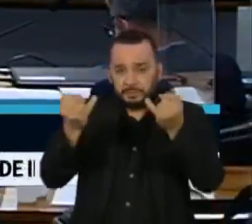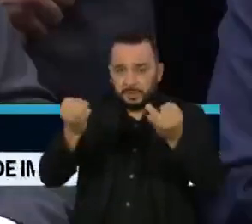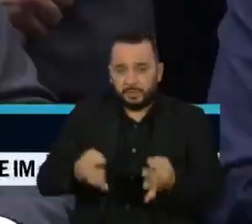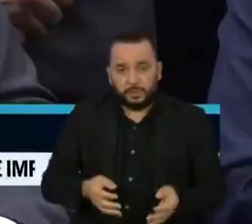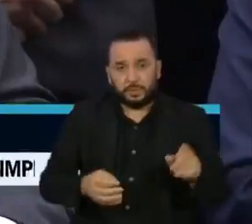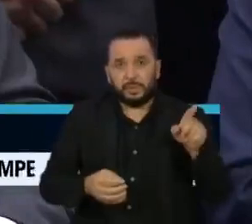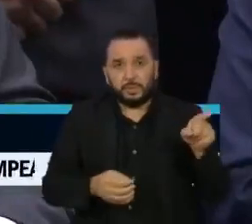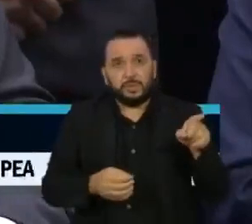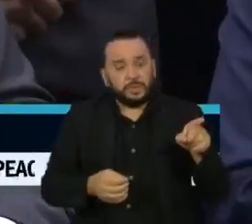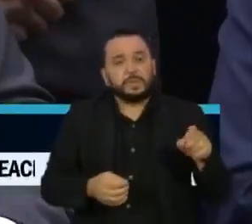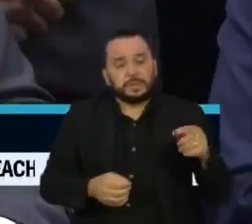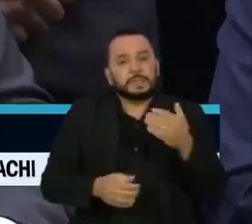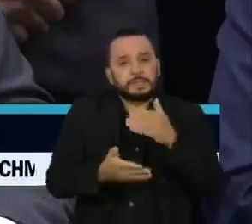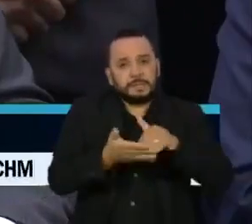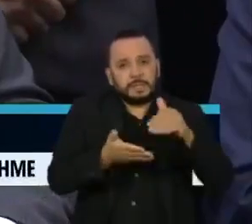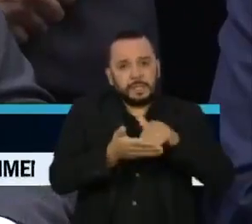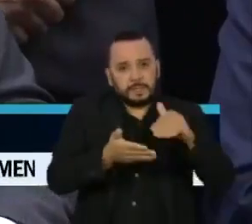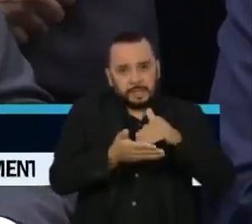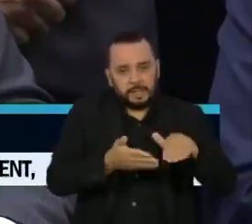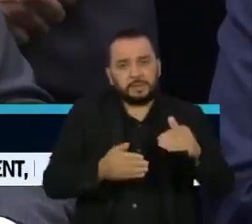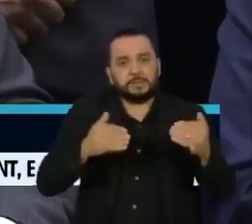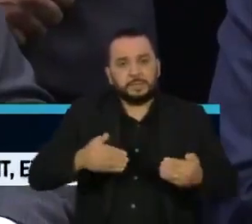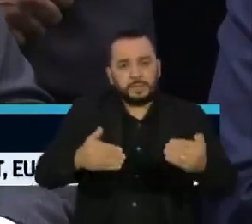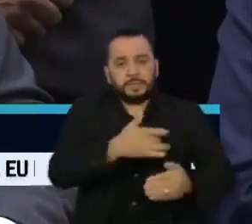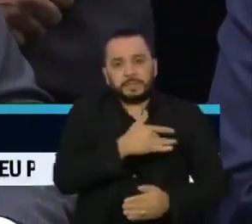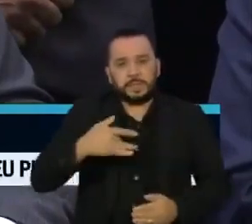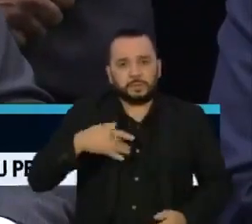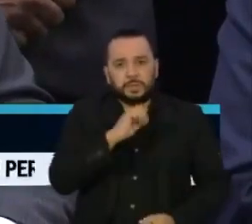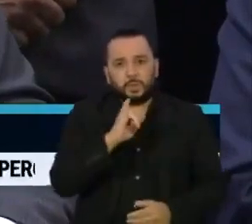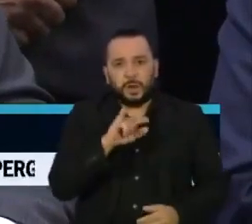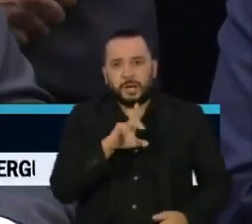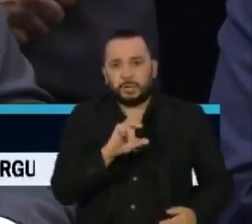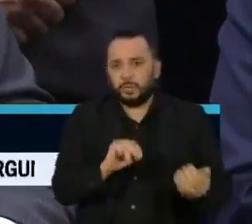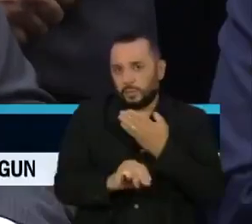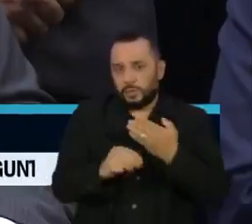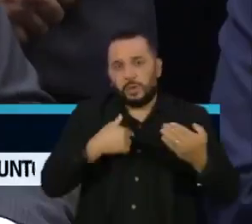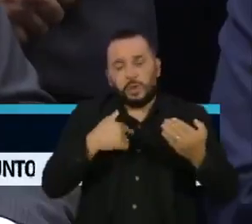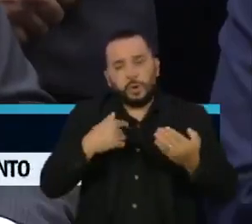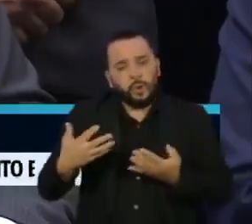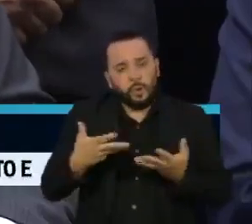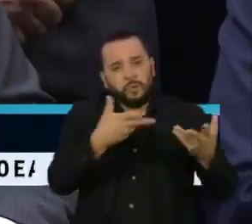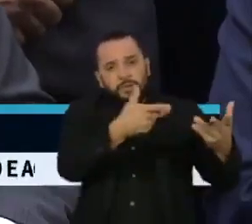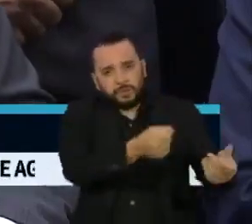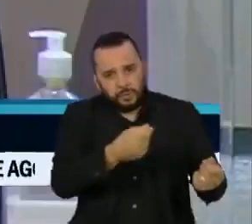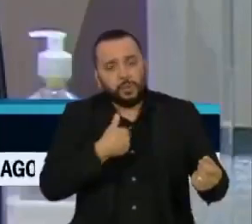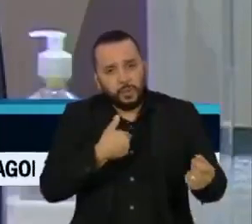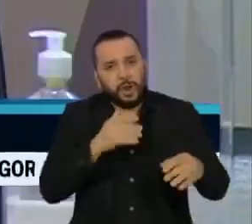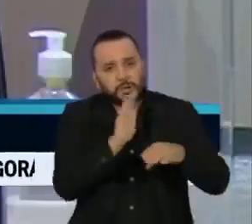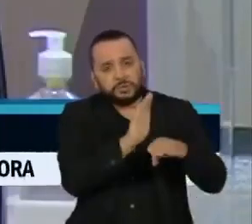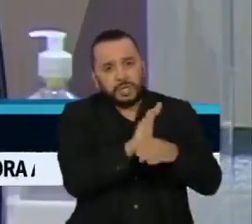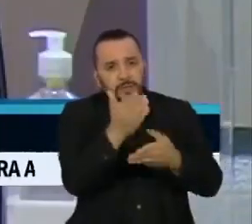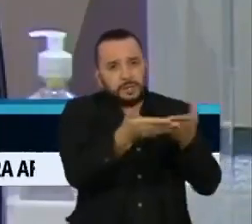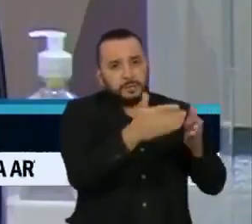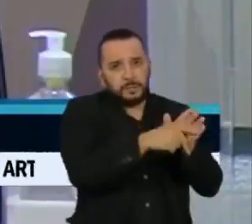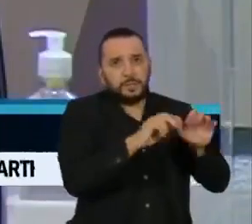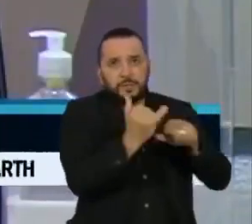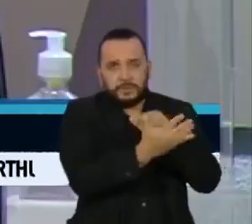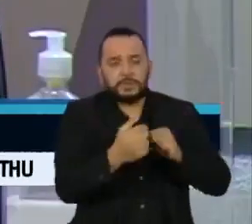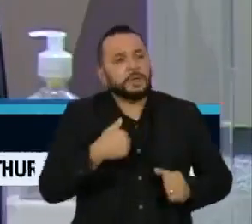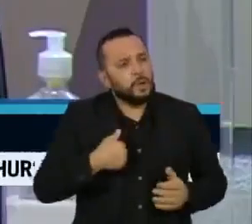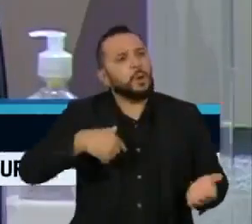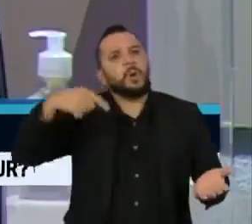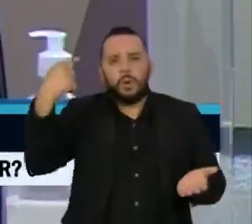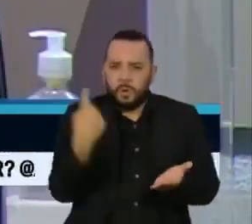convidado pelo então secretário executivo do Ministério da Saúde, Eduardo Pazuello, para combater a pandemia. Eu disse pode contar